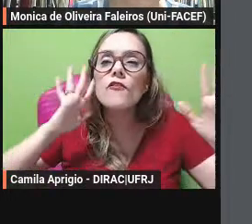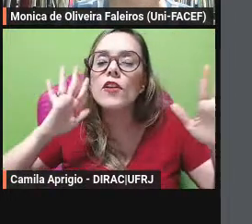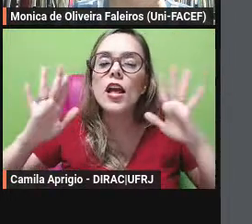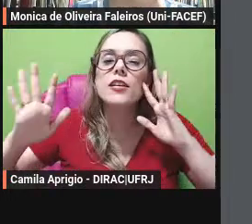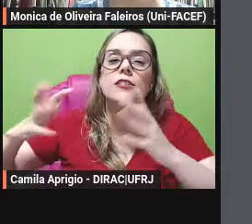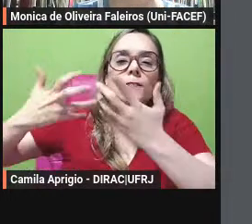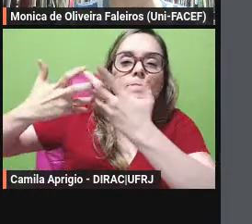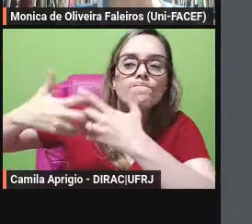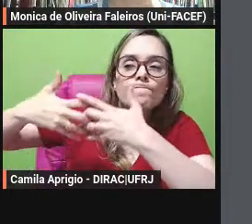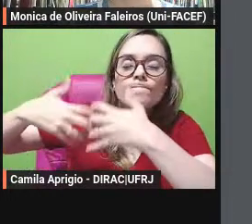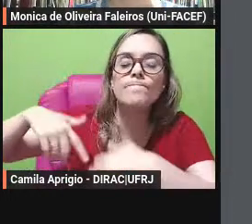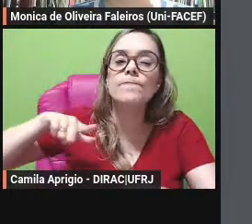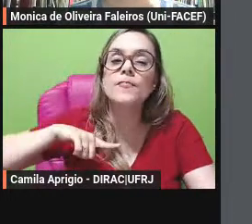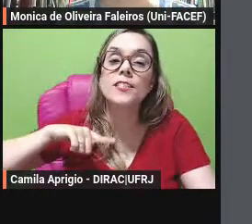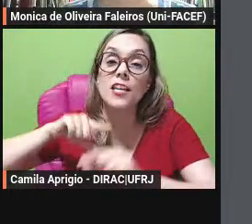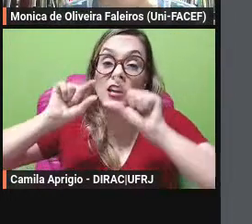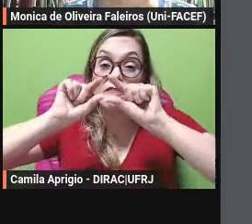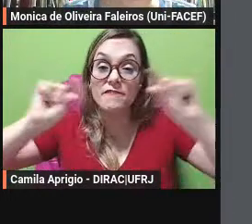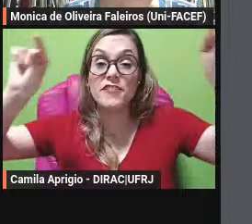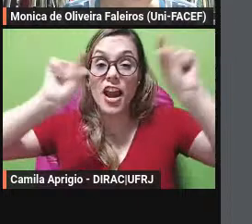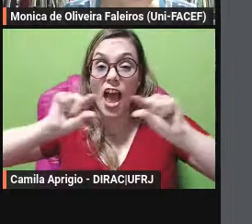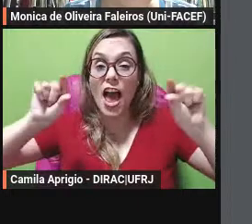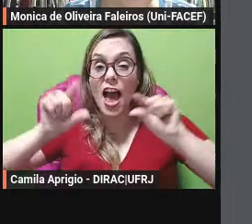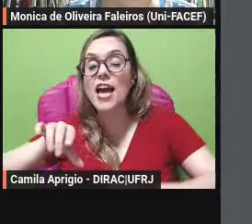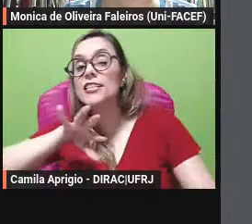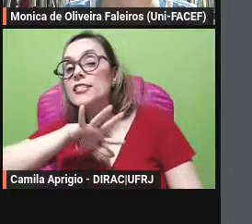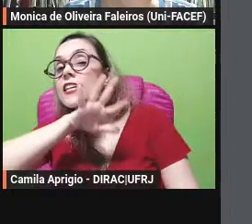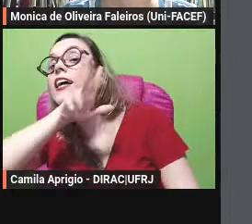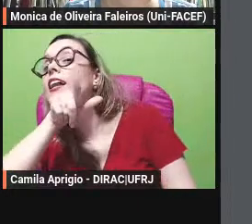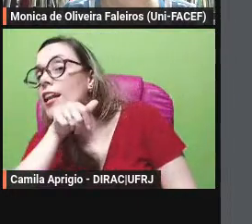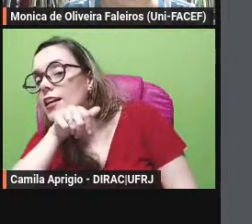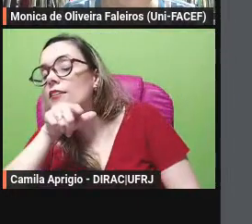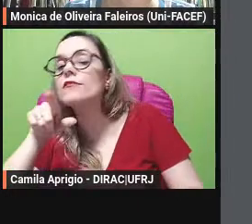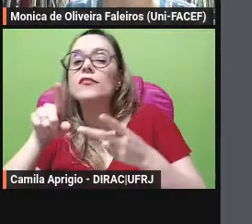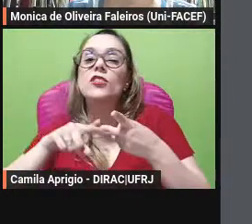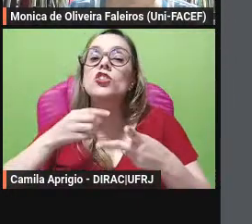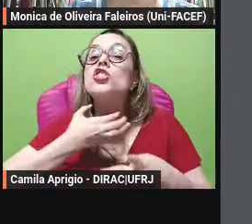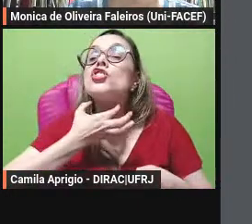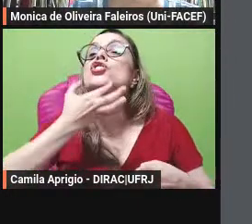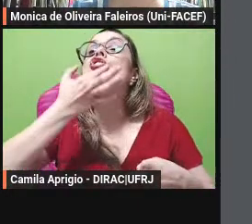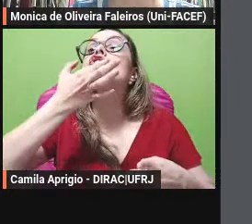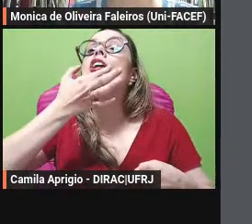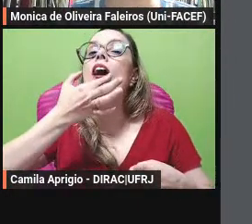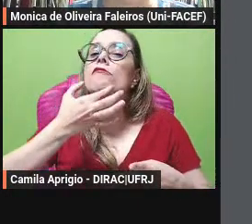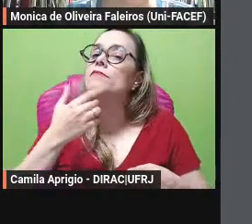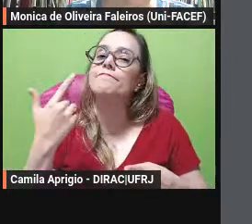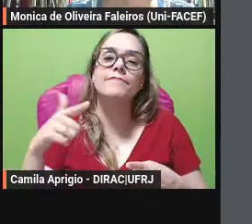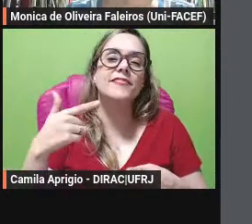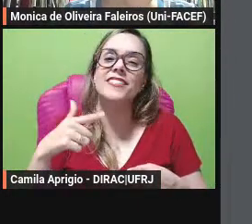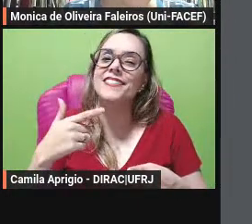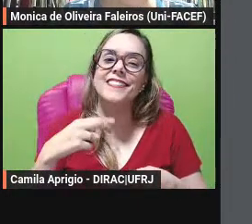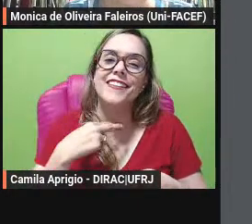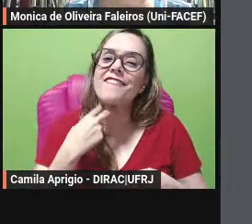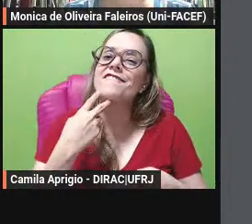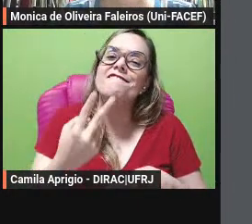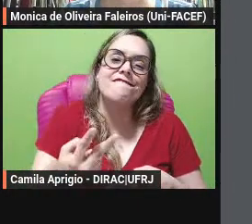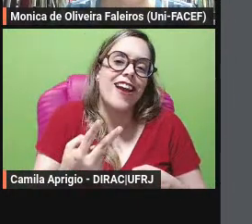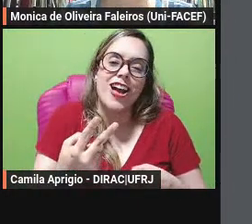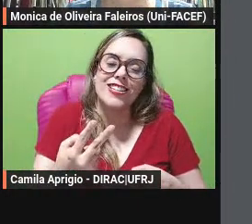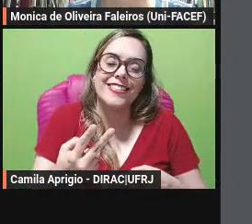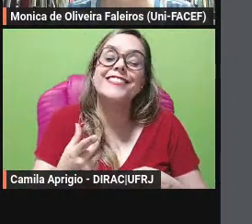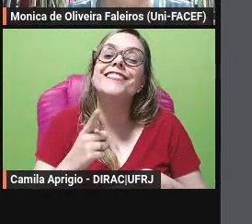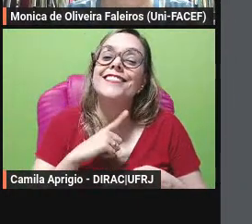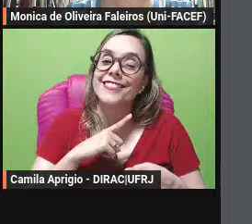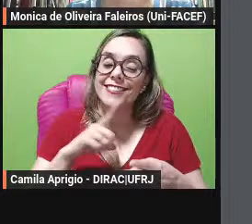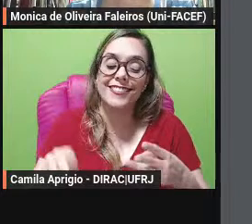leoninas que descobriu que a girafa não tem voz etc ainda na orelha há uma autobiografia em que brinca